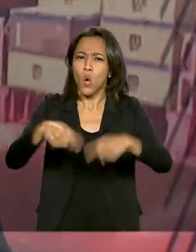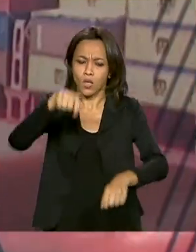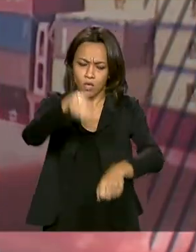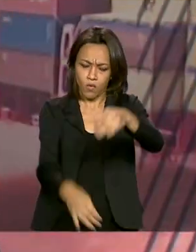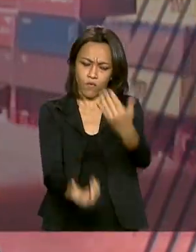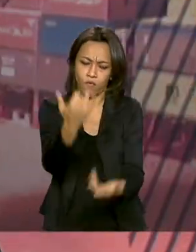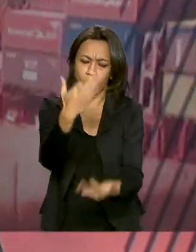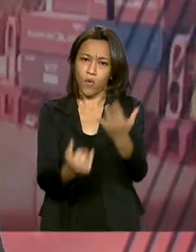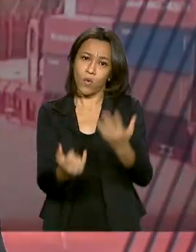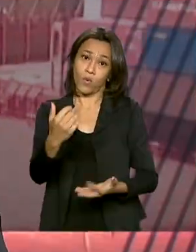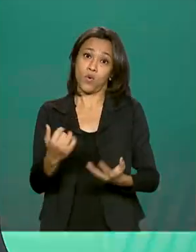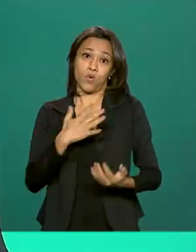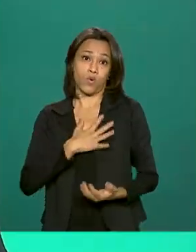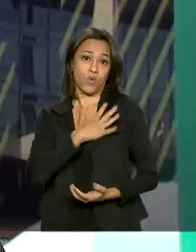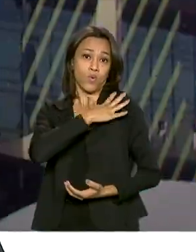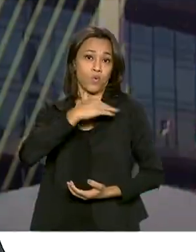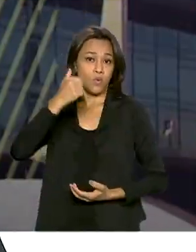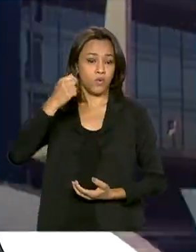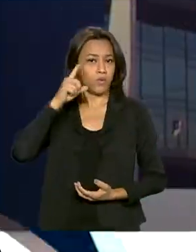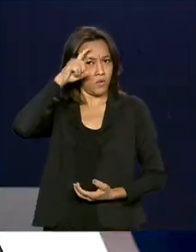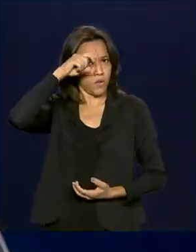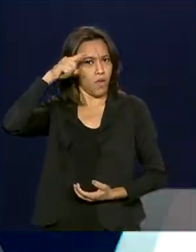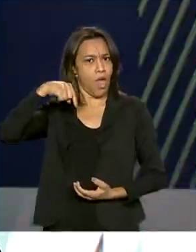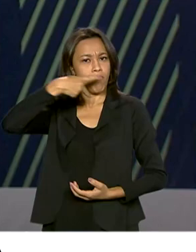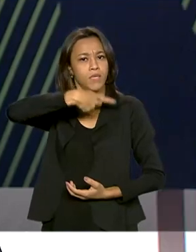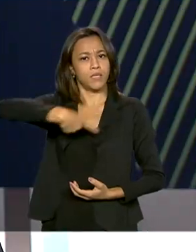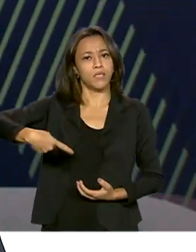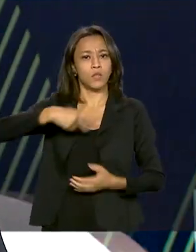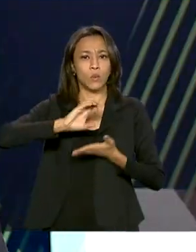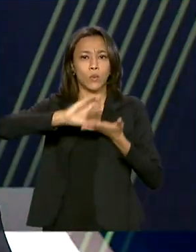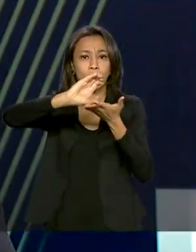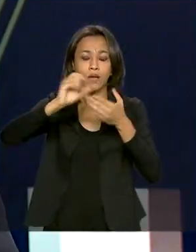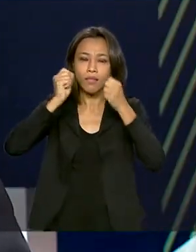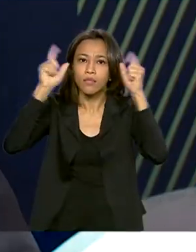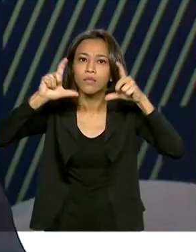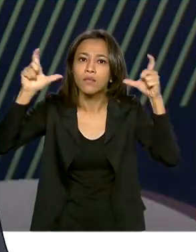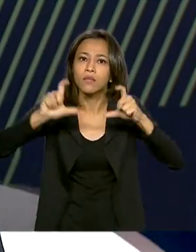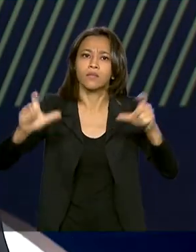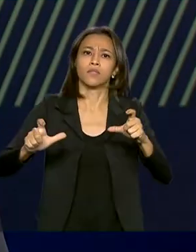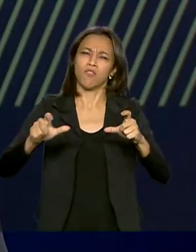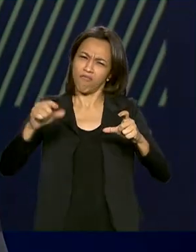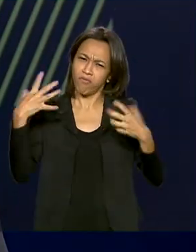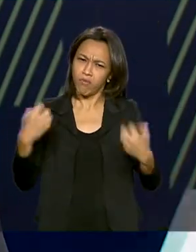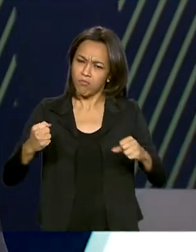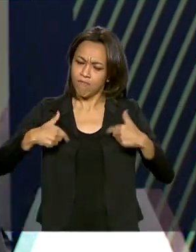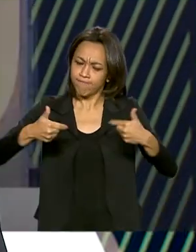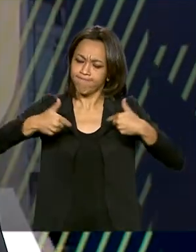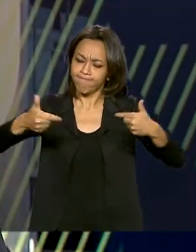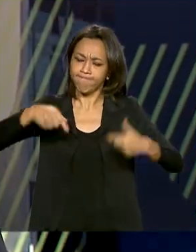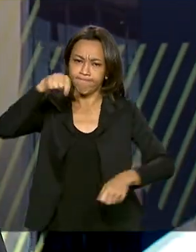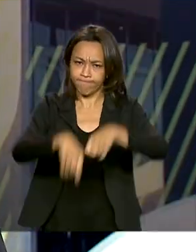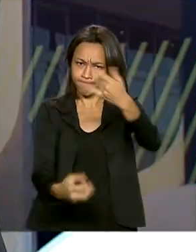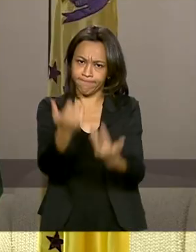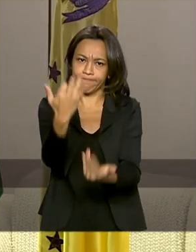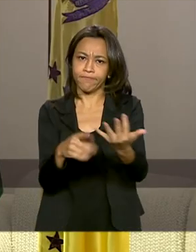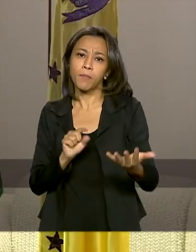é presidente do Conselho, faz o alerta para que todos os brasileiros ajudem no enfrentamento às queimadas no país.